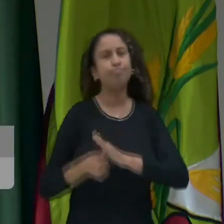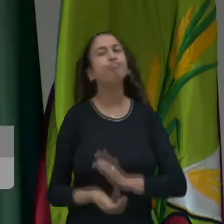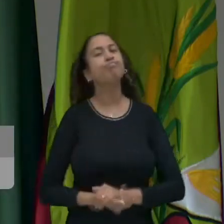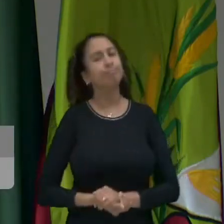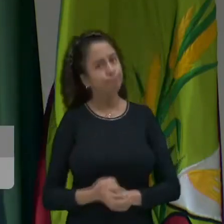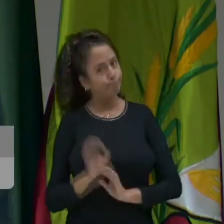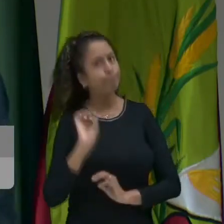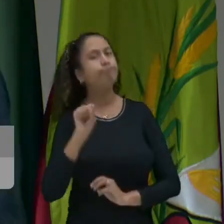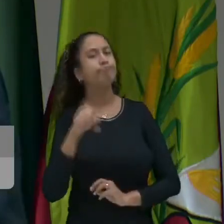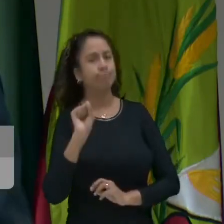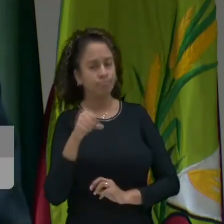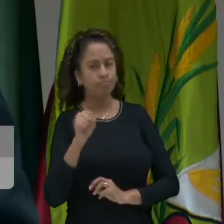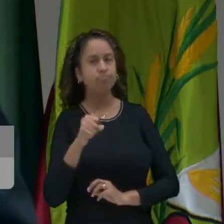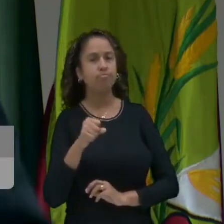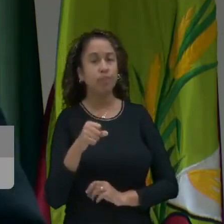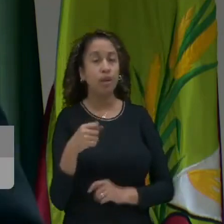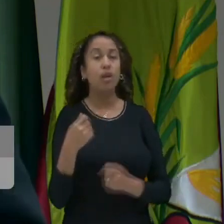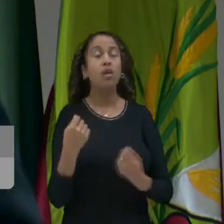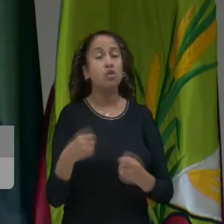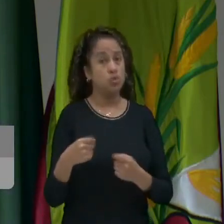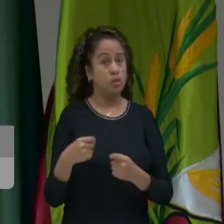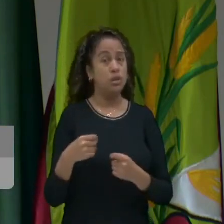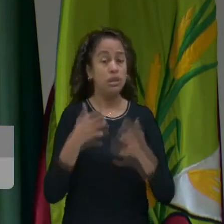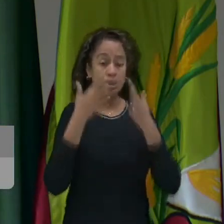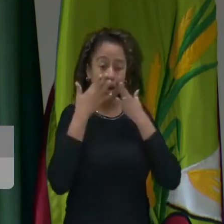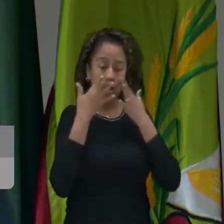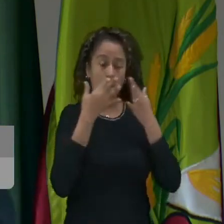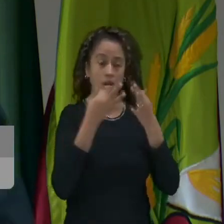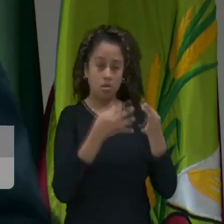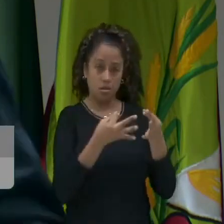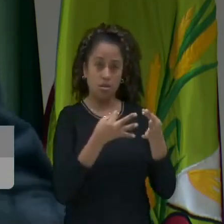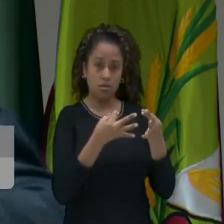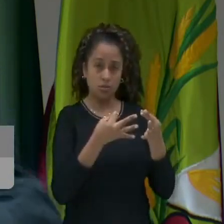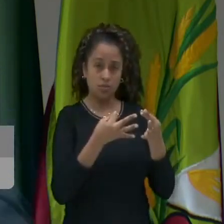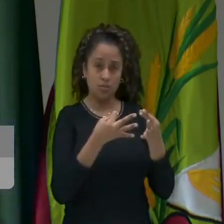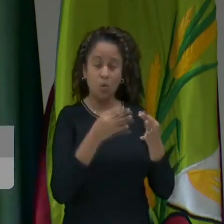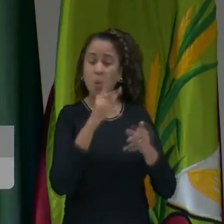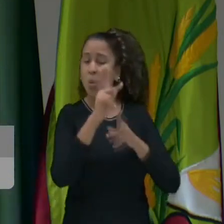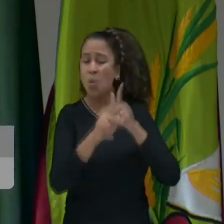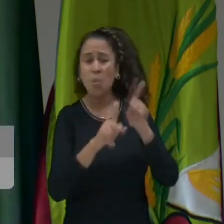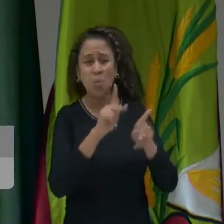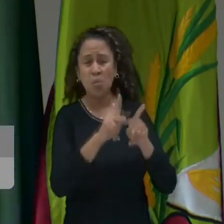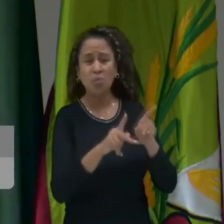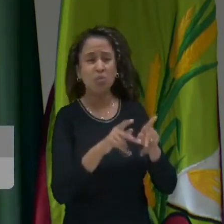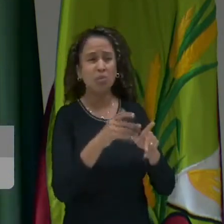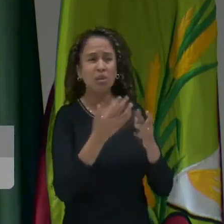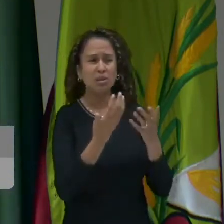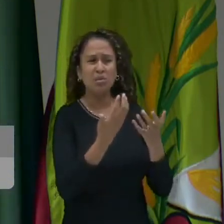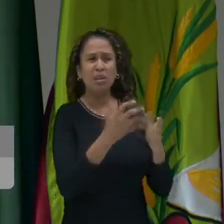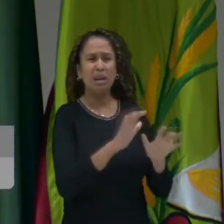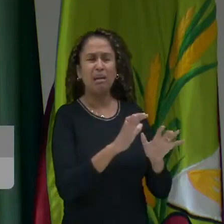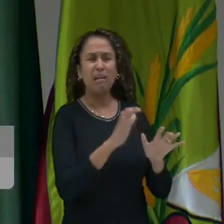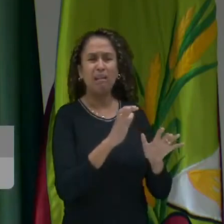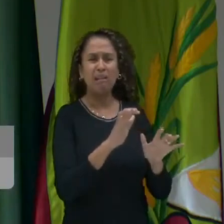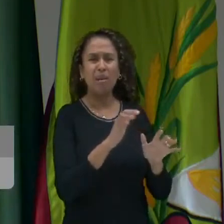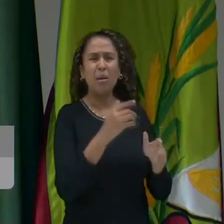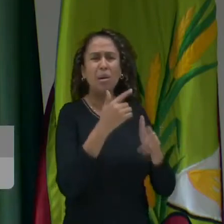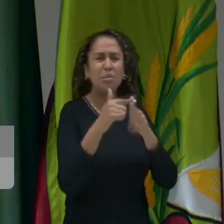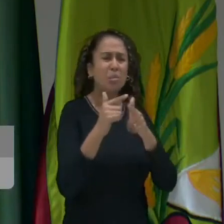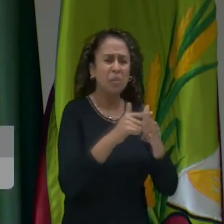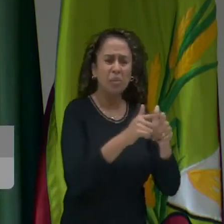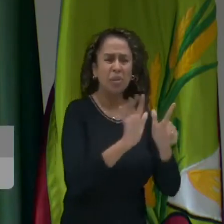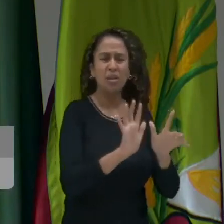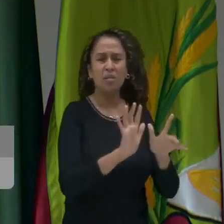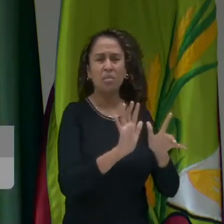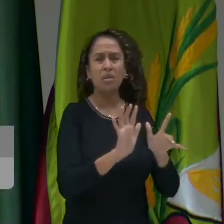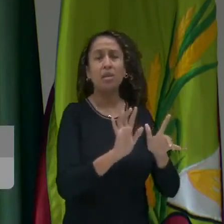Nós temos que parar de dar esvaidade. A população não quer saber a cor da farda. A população precisa, sim,